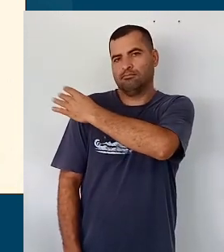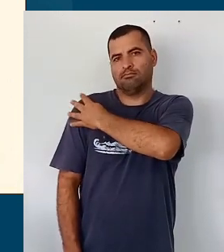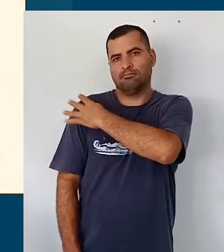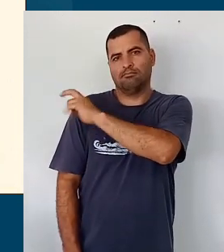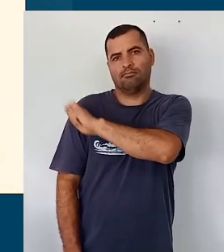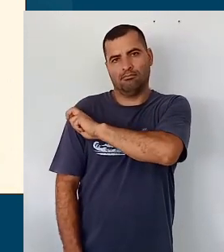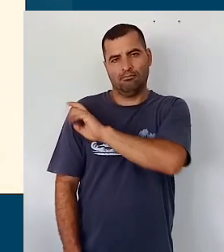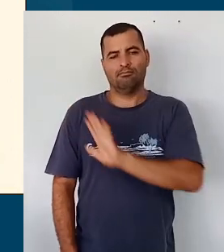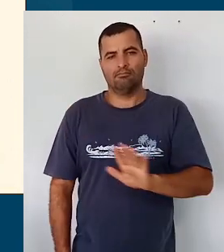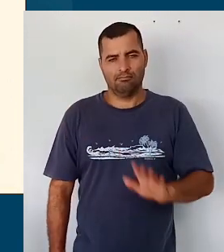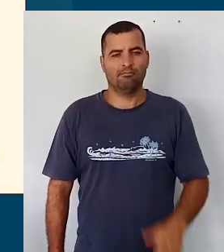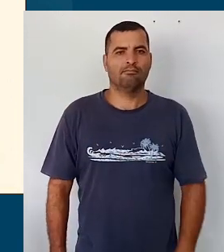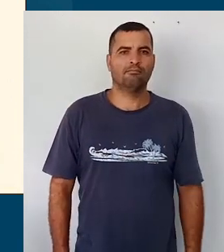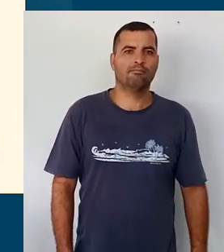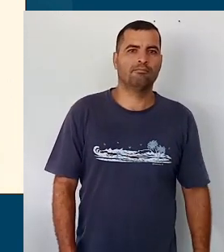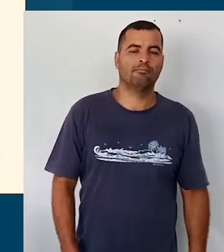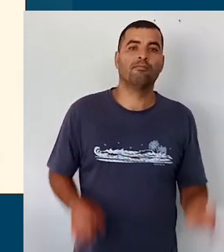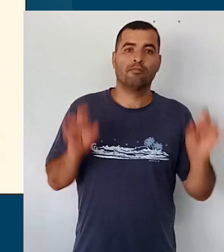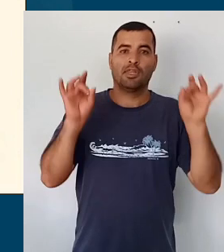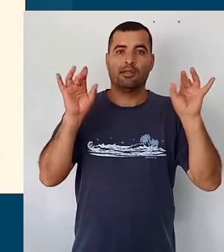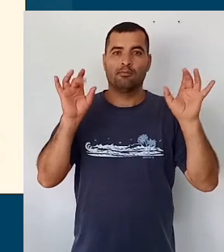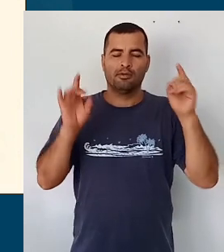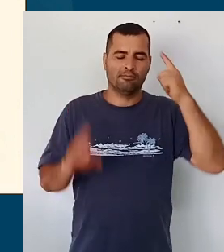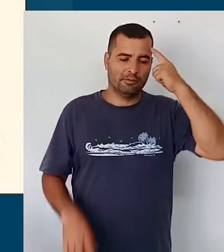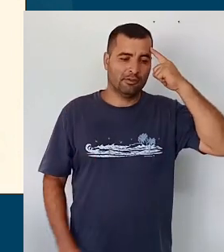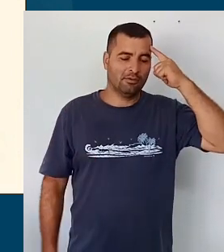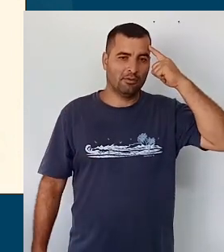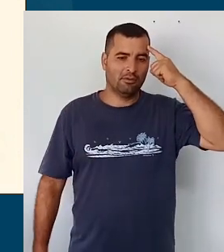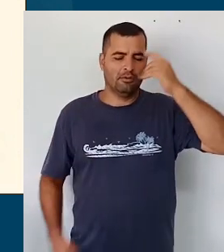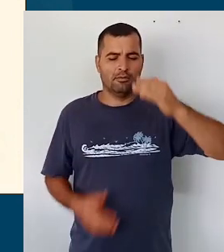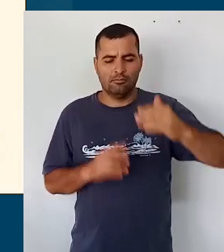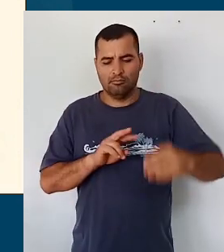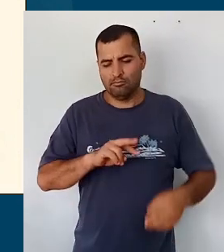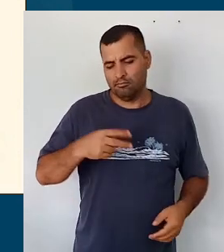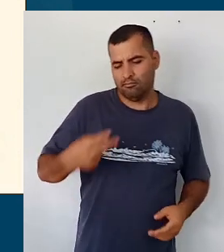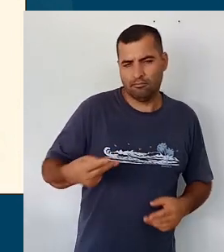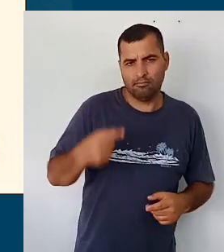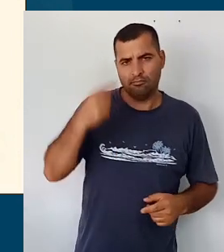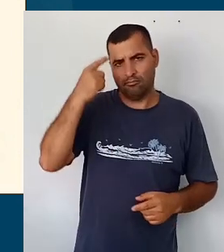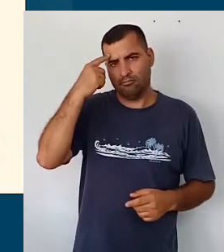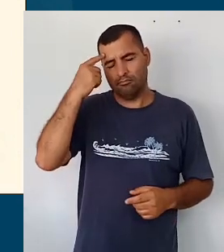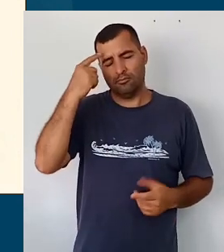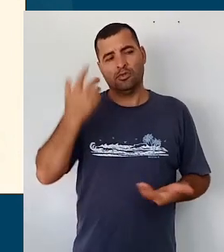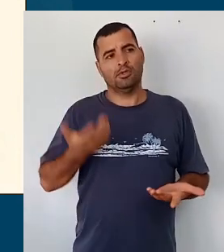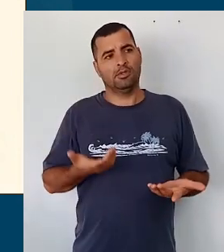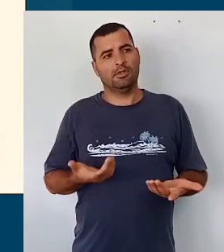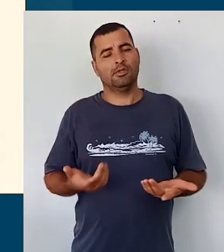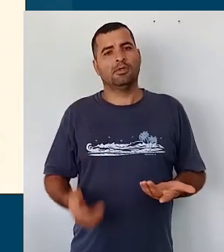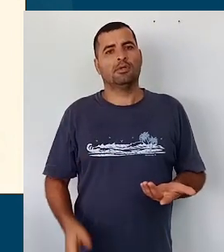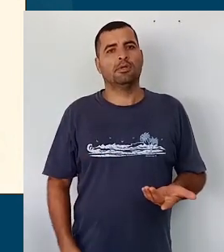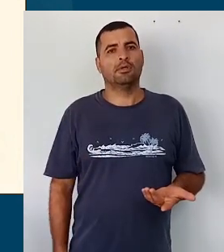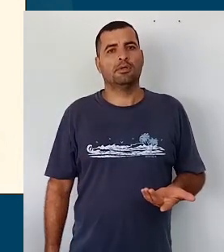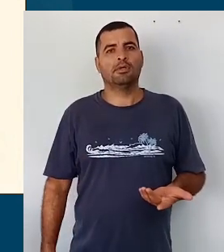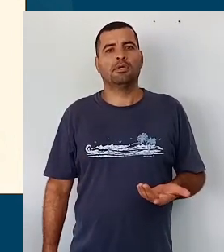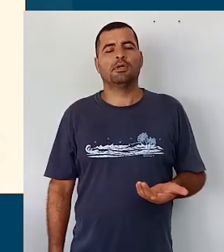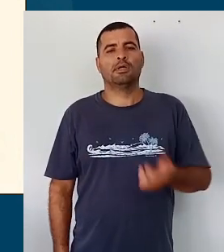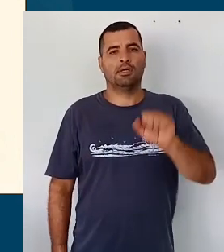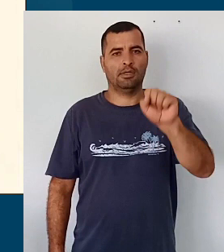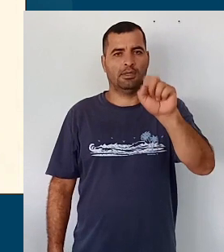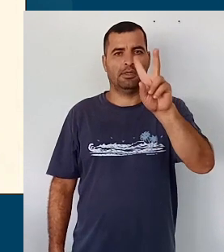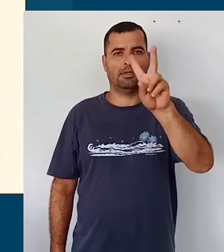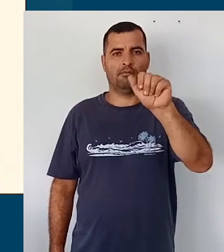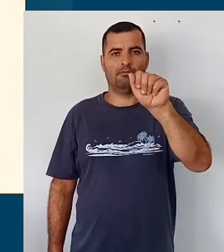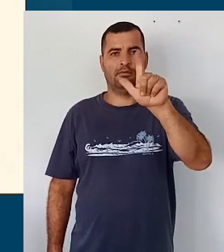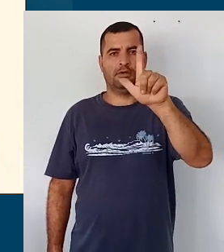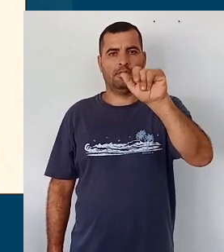E especificamente, né, quando a gente pensa nos dois processos, a gente está pensando numa coisa que é avaliação